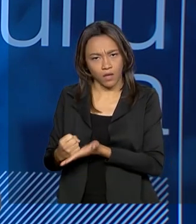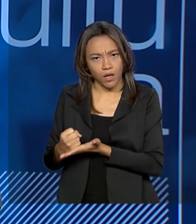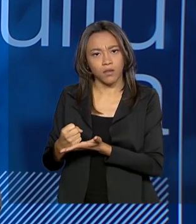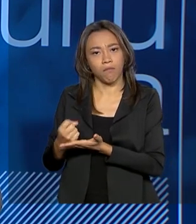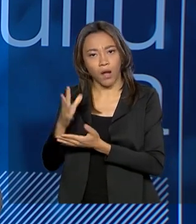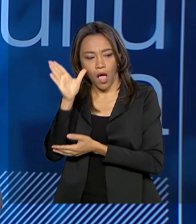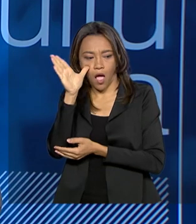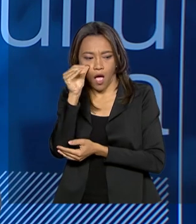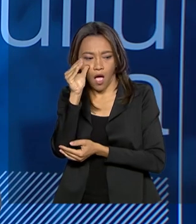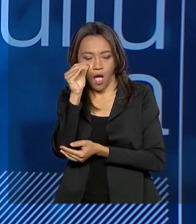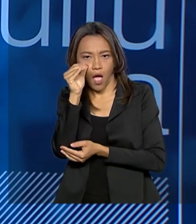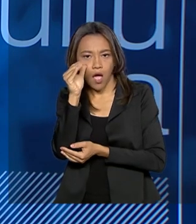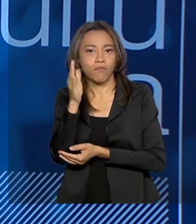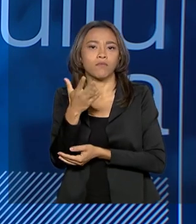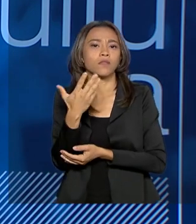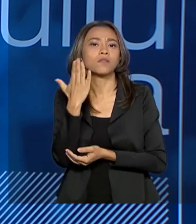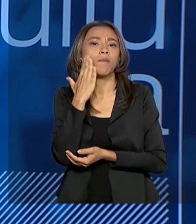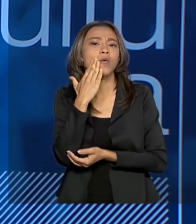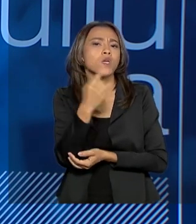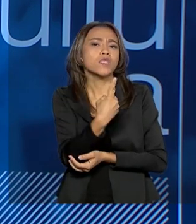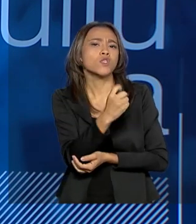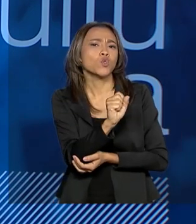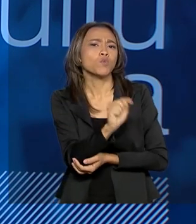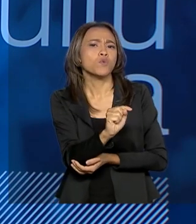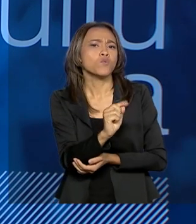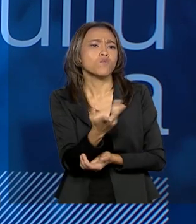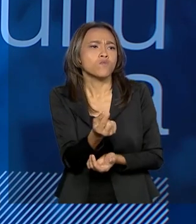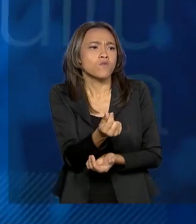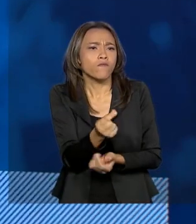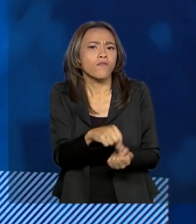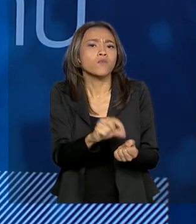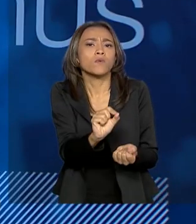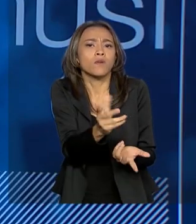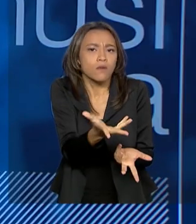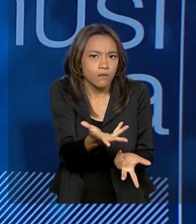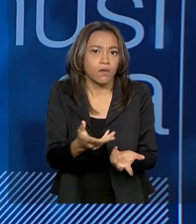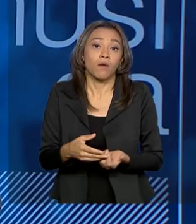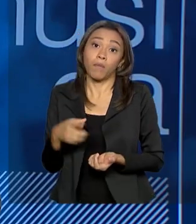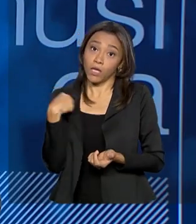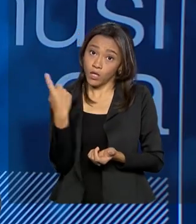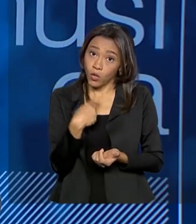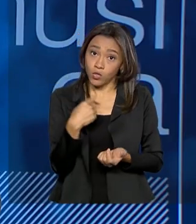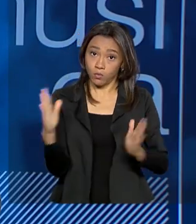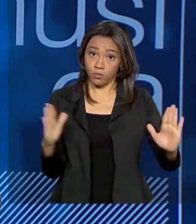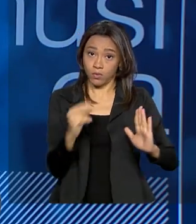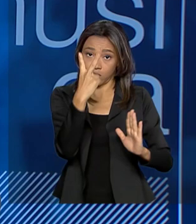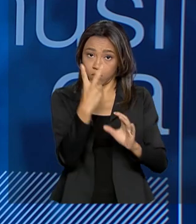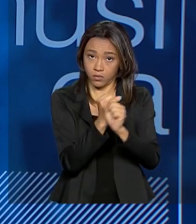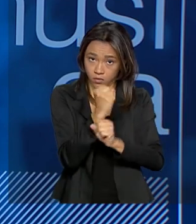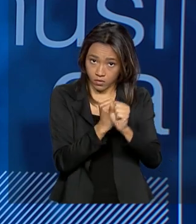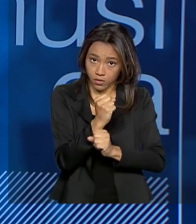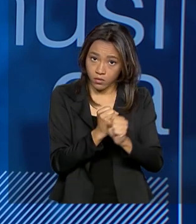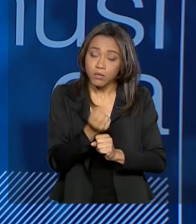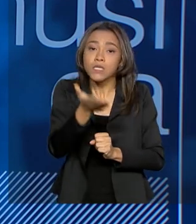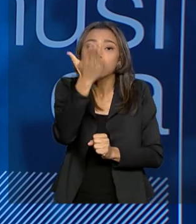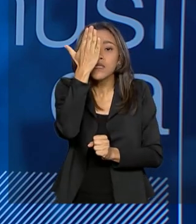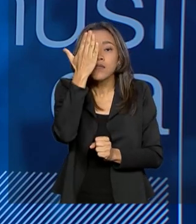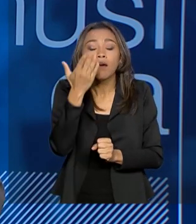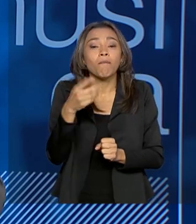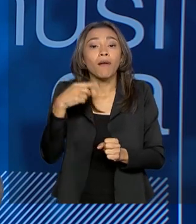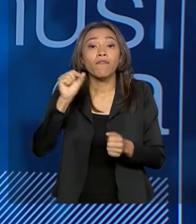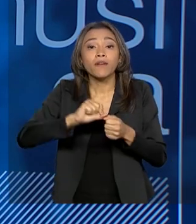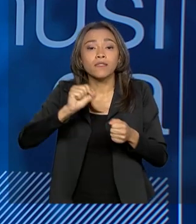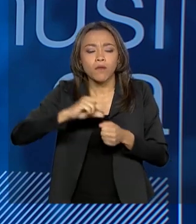para isso, para que, nos próximos dois anos, a gente consiga dar conta de realizar a